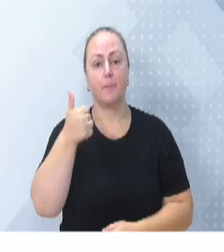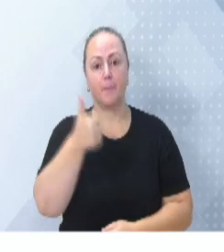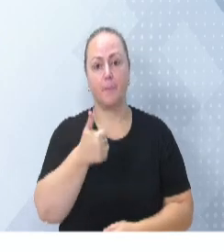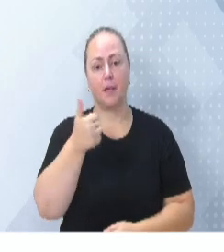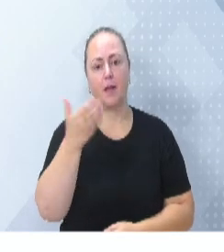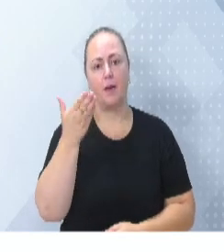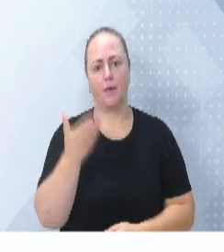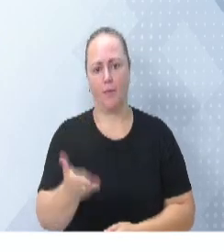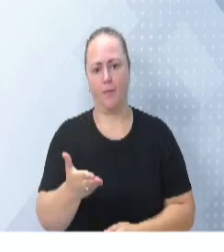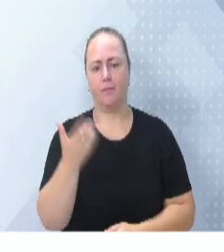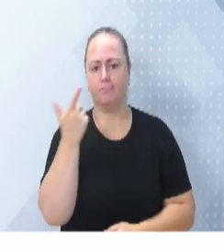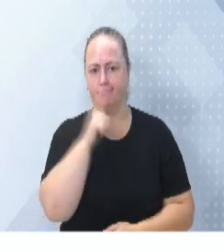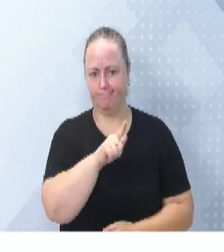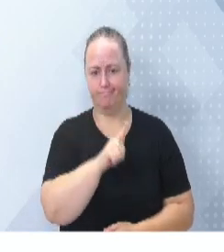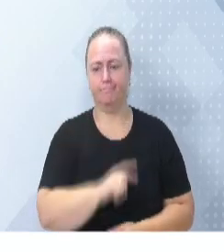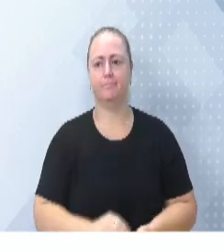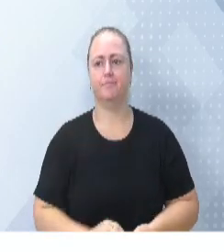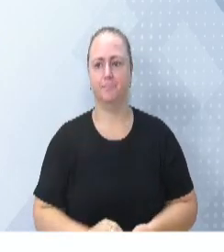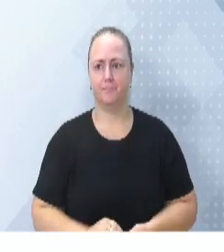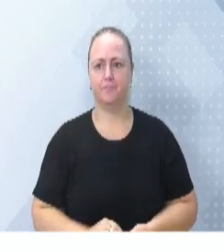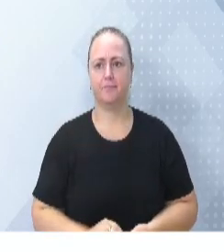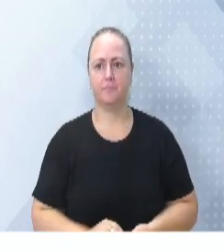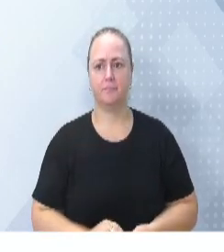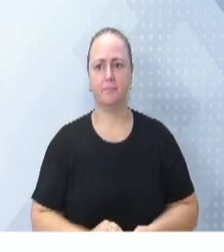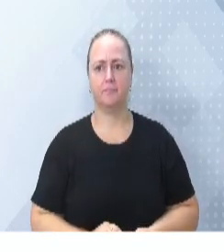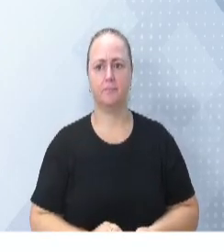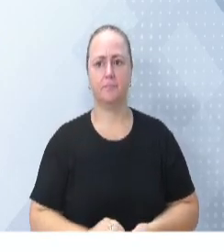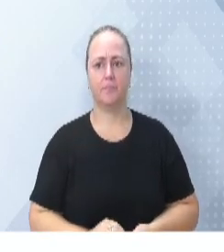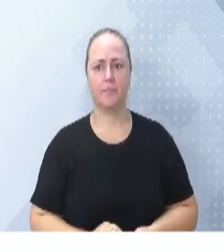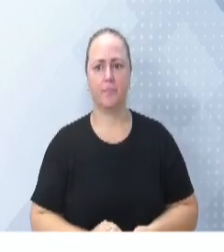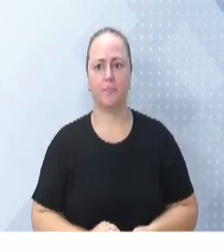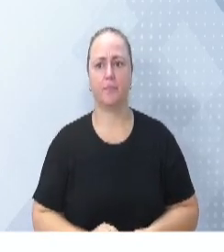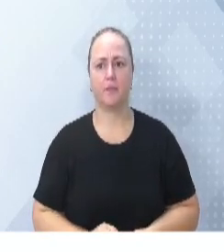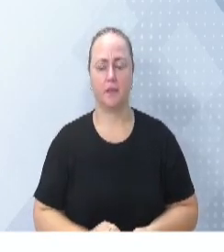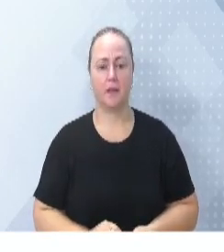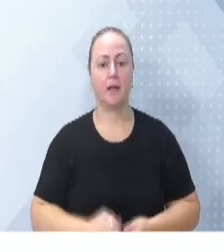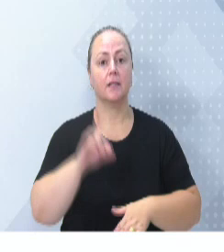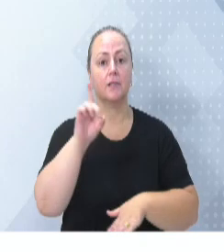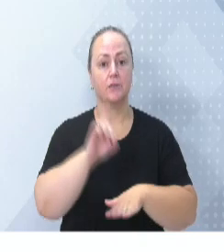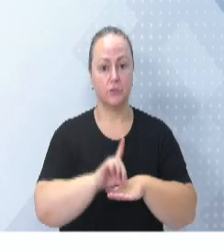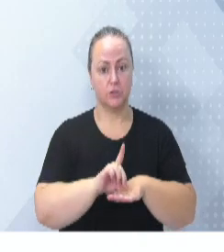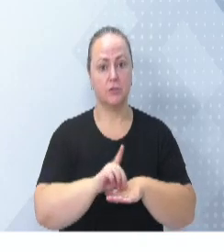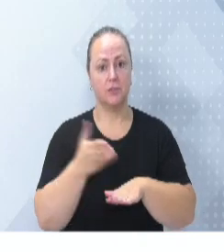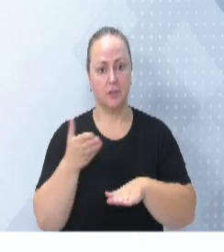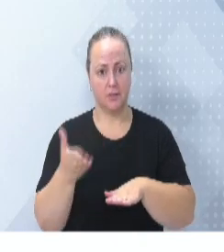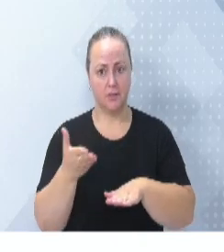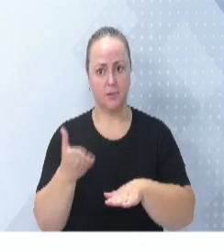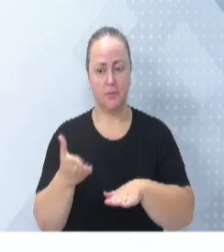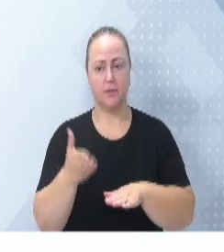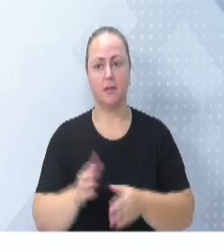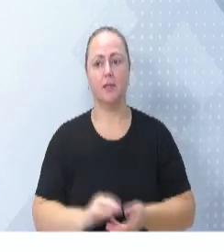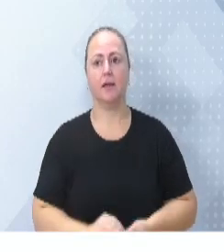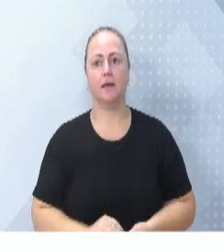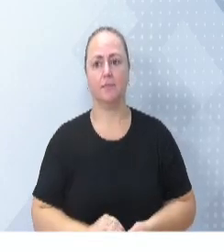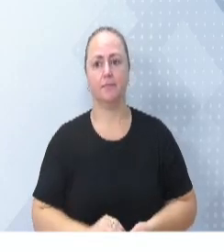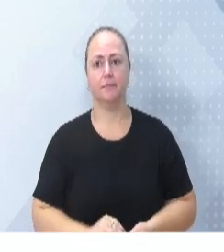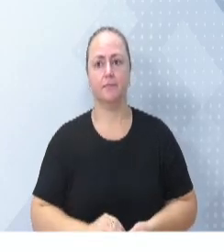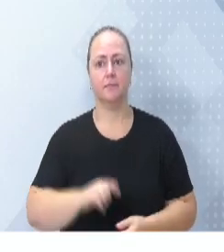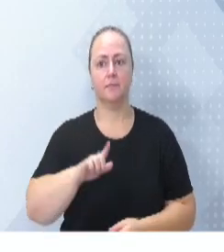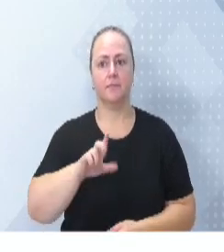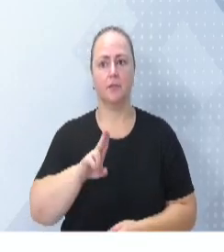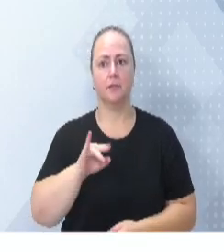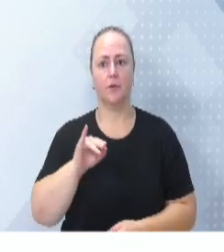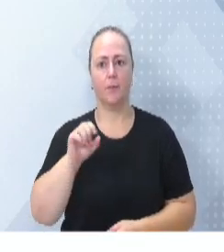Hospital Santo Antônio. A atual diretoria executiva está eu, minha pessoa, como presidente, o Luiz Carlos